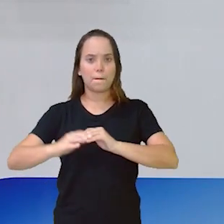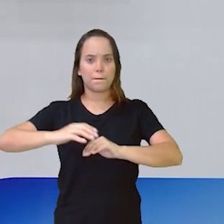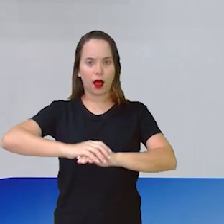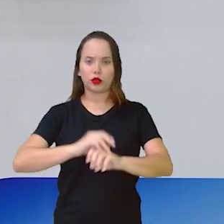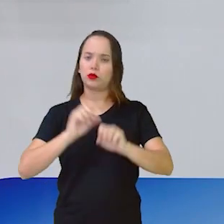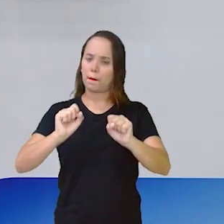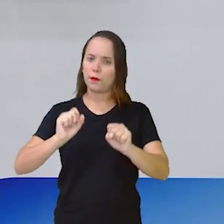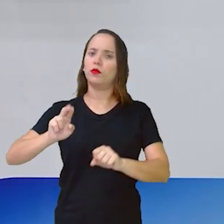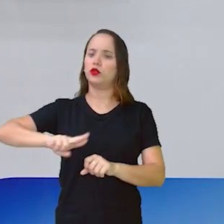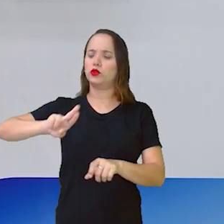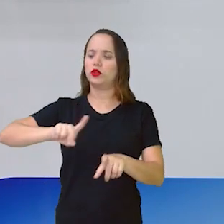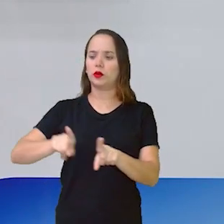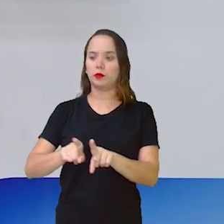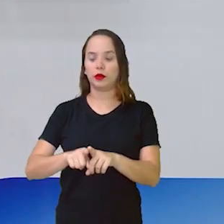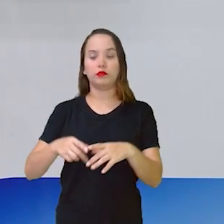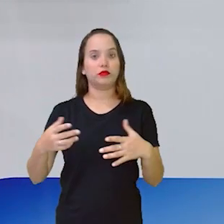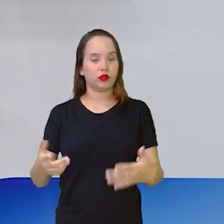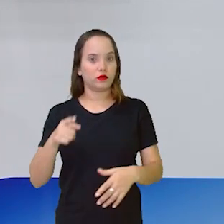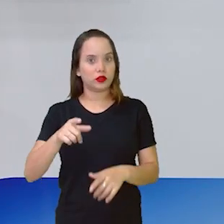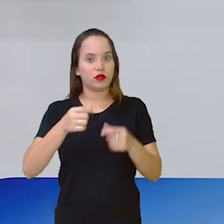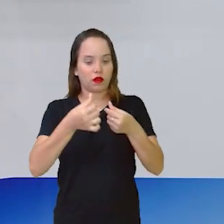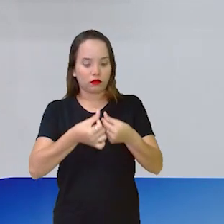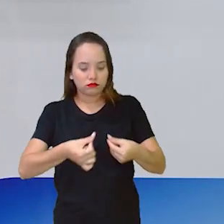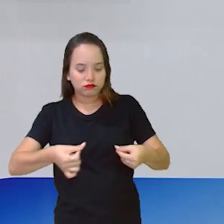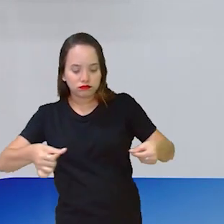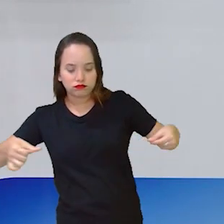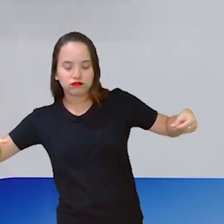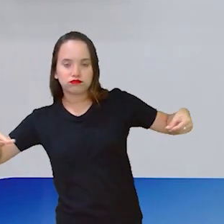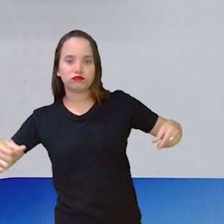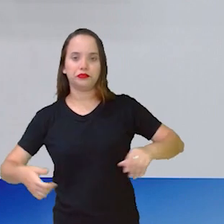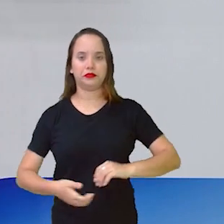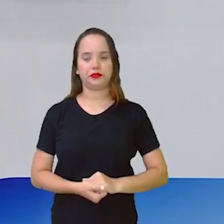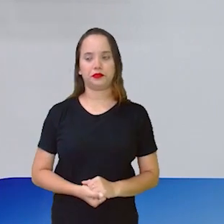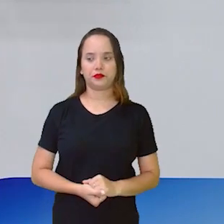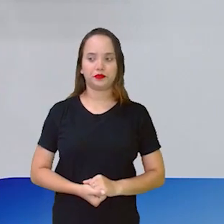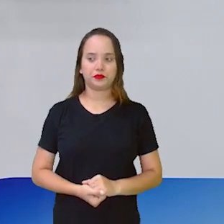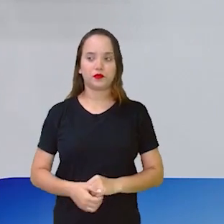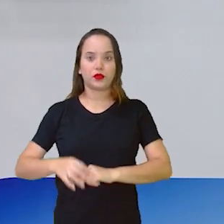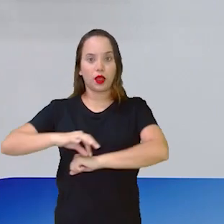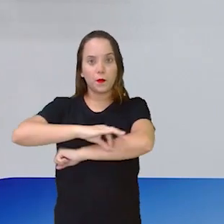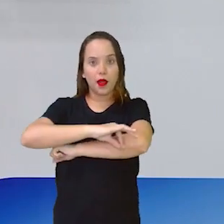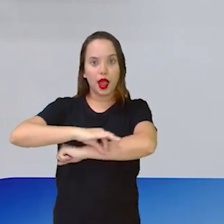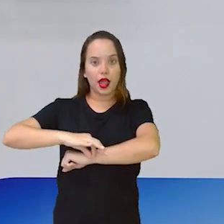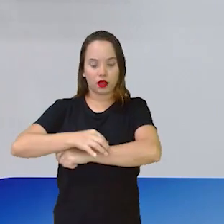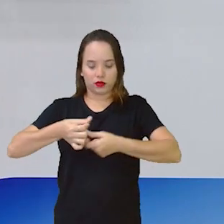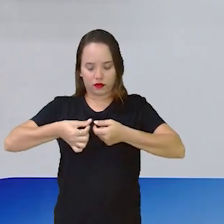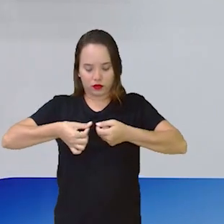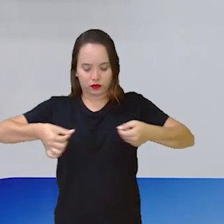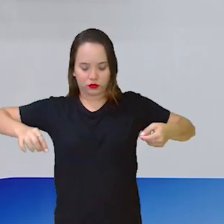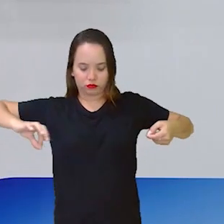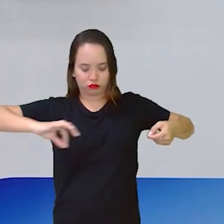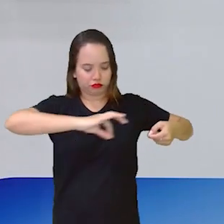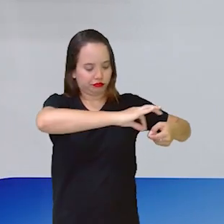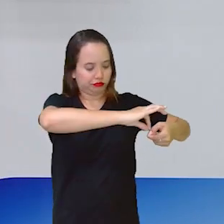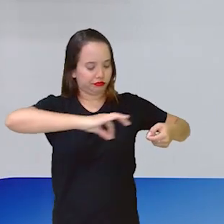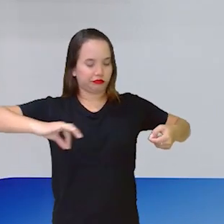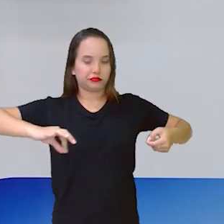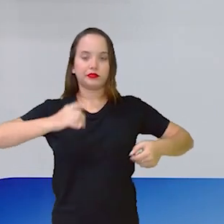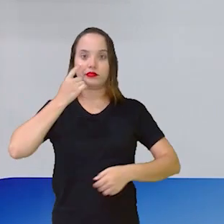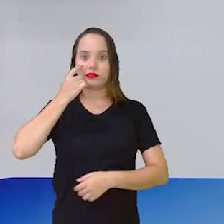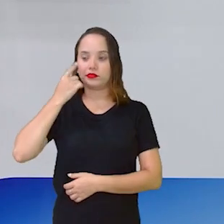Então, ó, pega uma reguinha para poder fazer a medida aqui, ou pode ser até sem a régua.